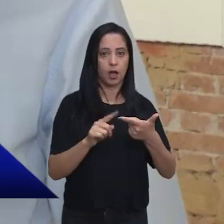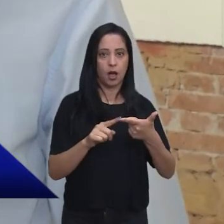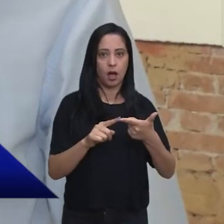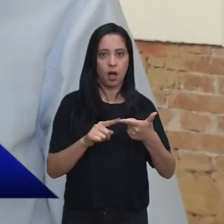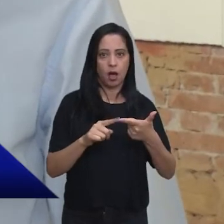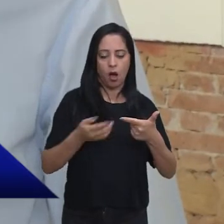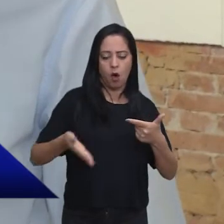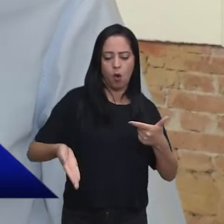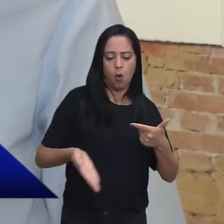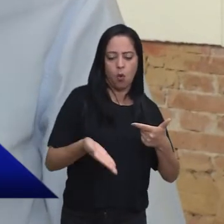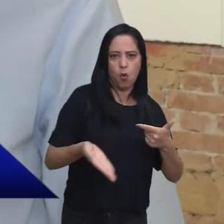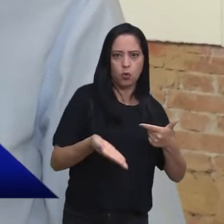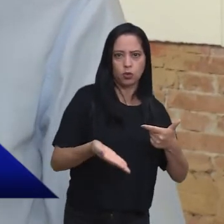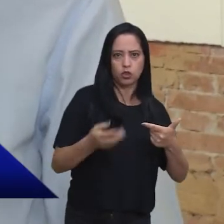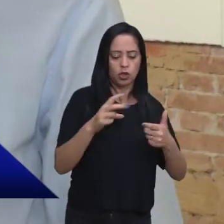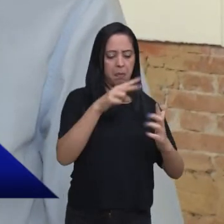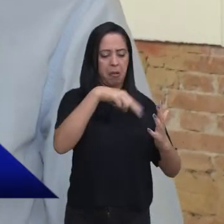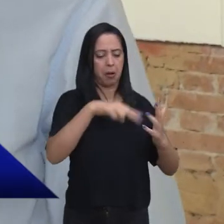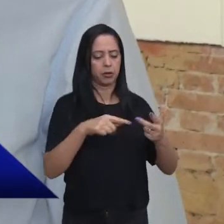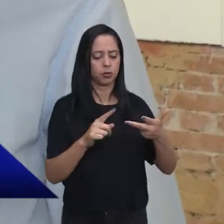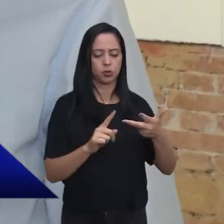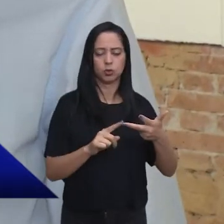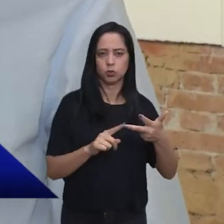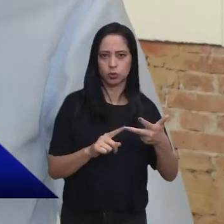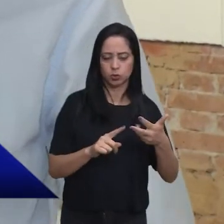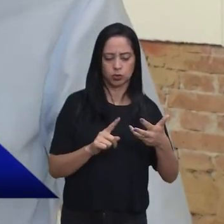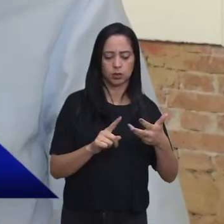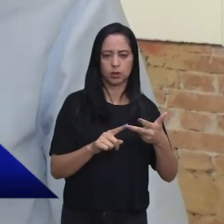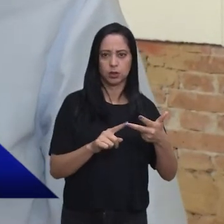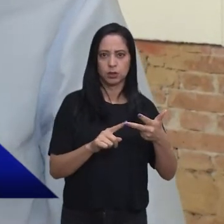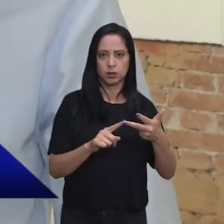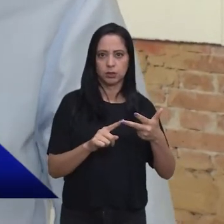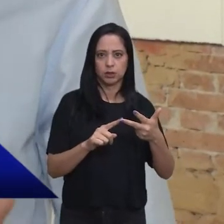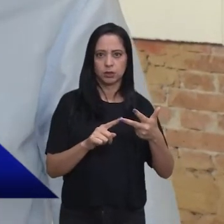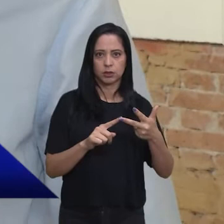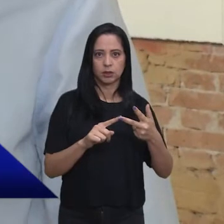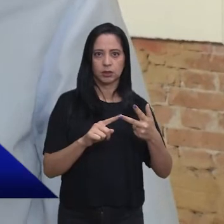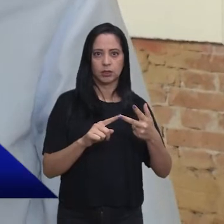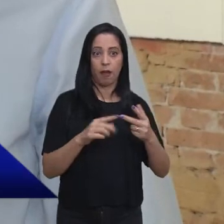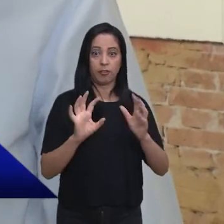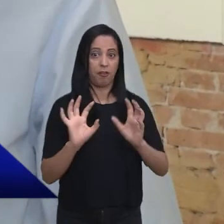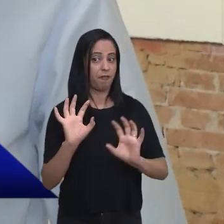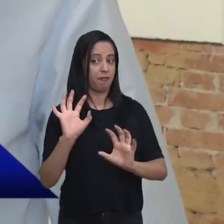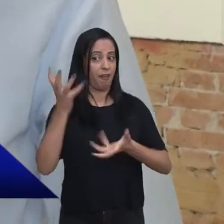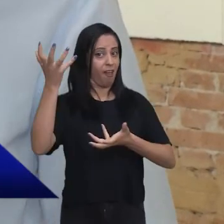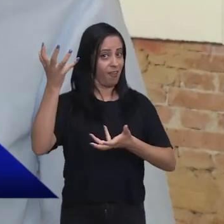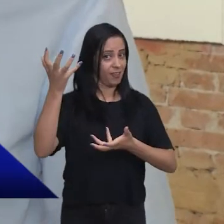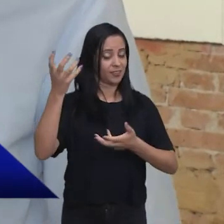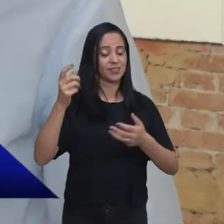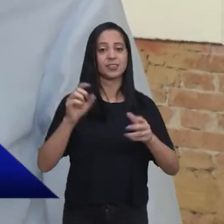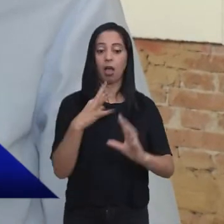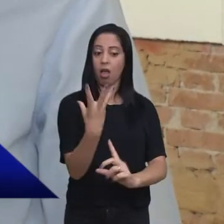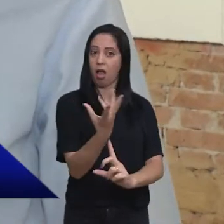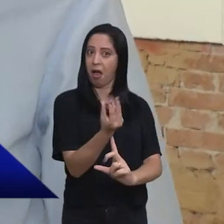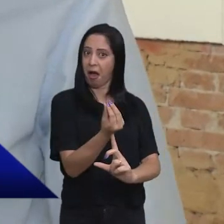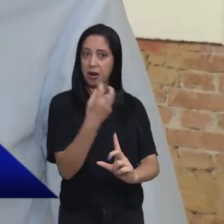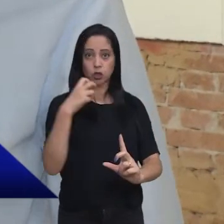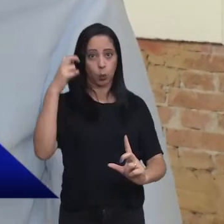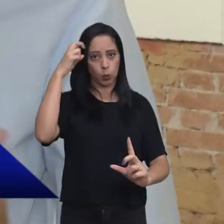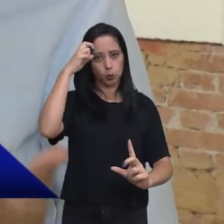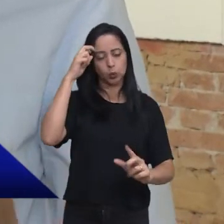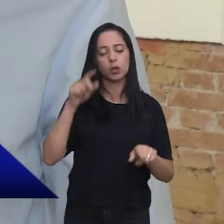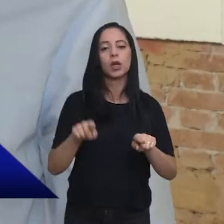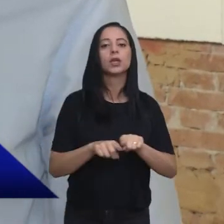o outro é de estimular a leitura, o outro de mostras e festivais de arte e